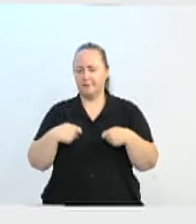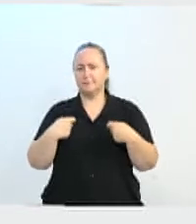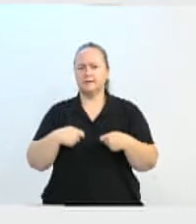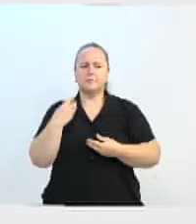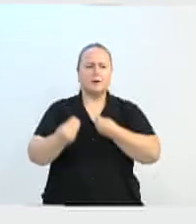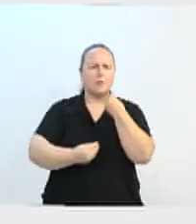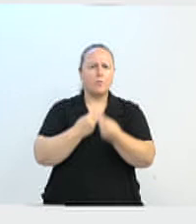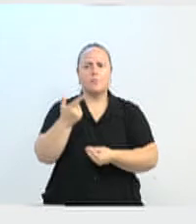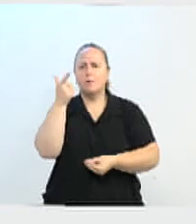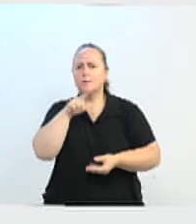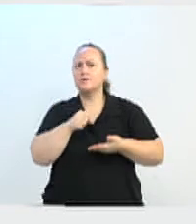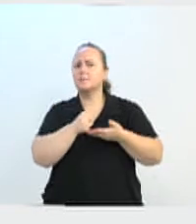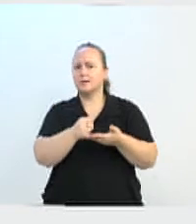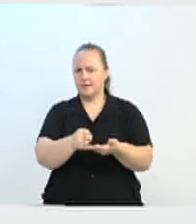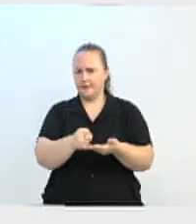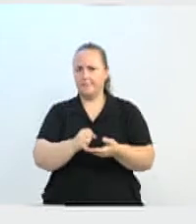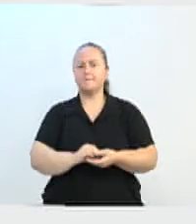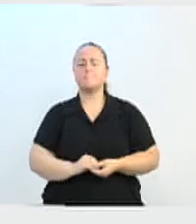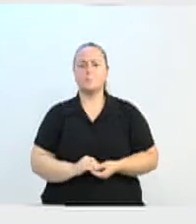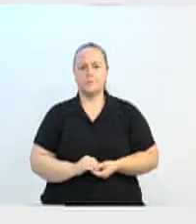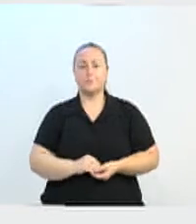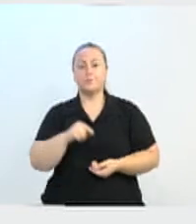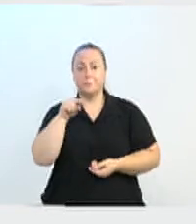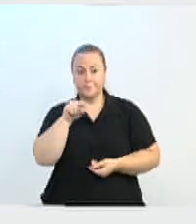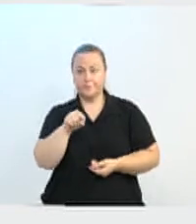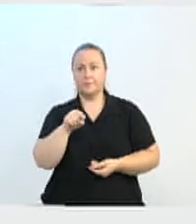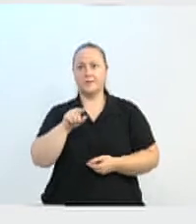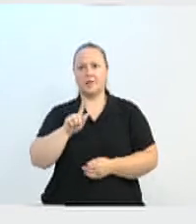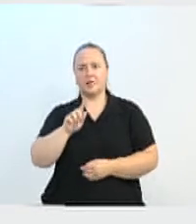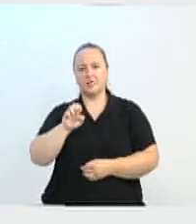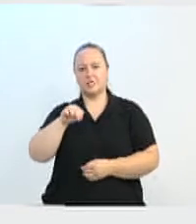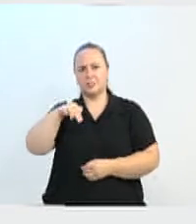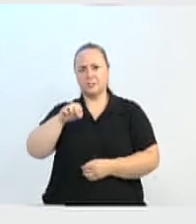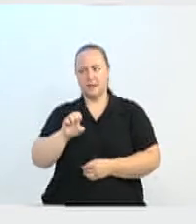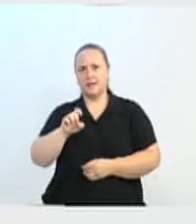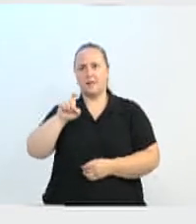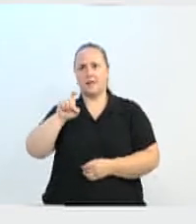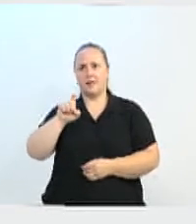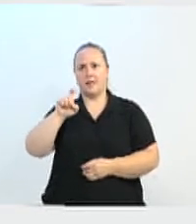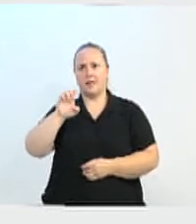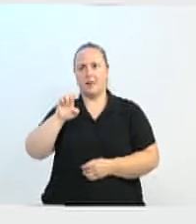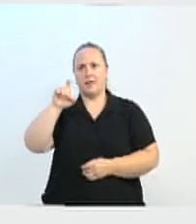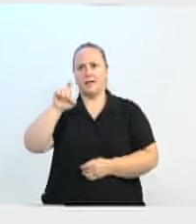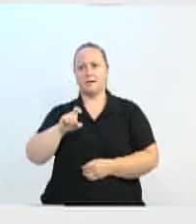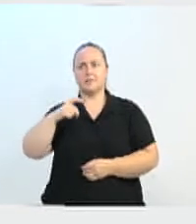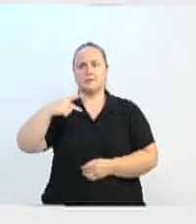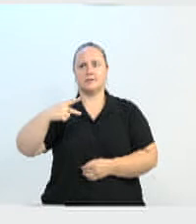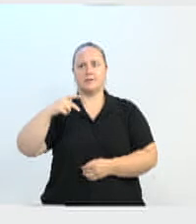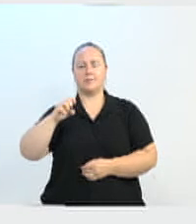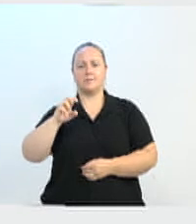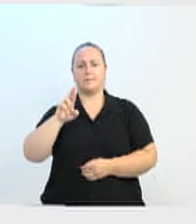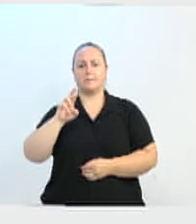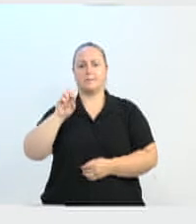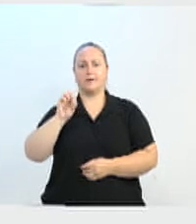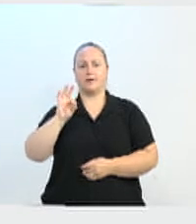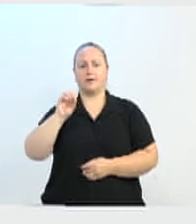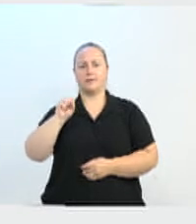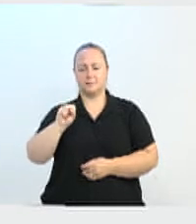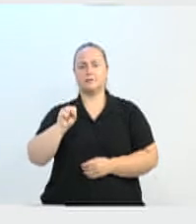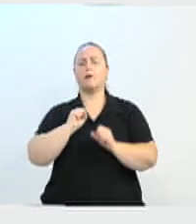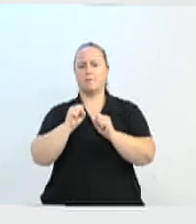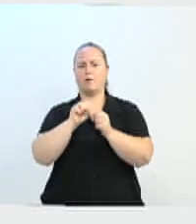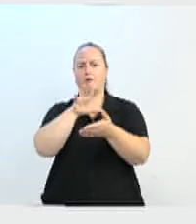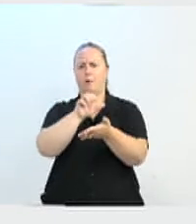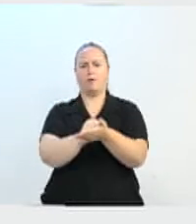ajuda. Então, programa Gene Experts, as pessoas se inscrevem, qualquer um de nós pode se inscrever lá e vai